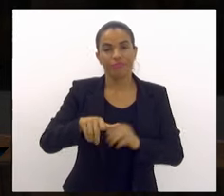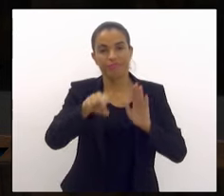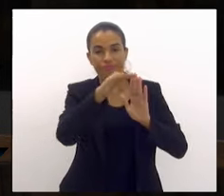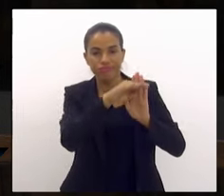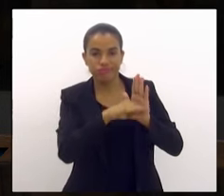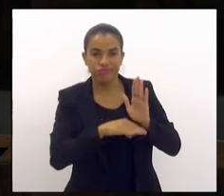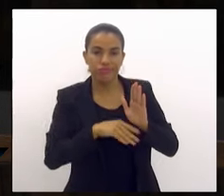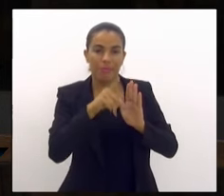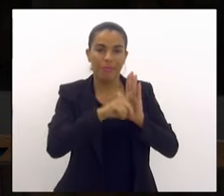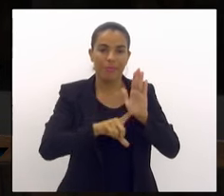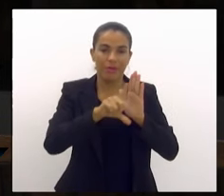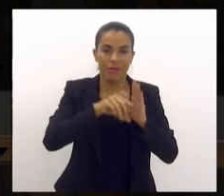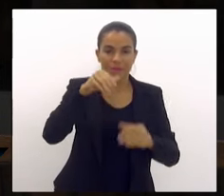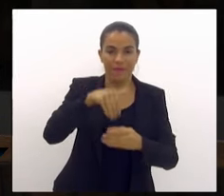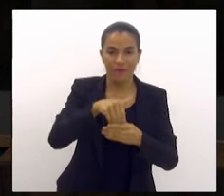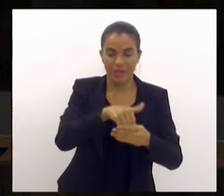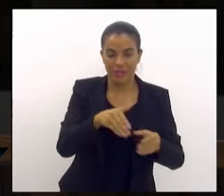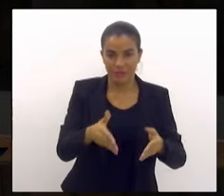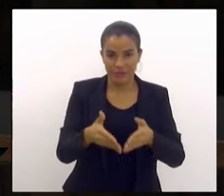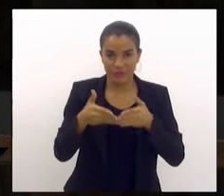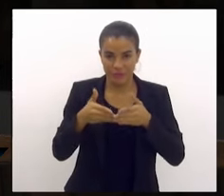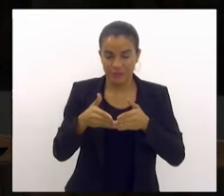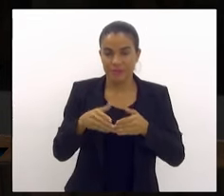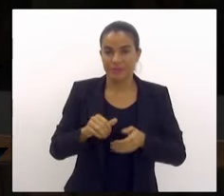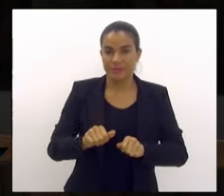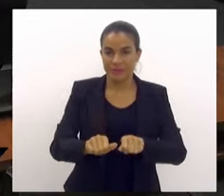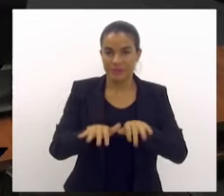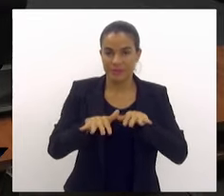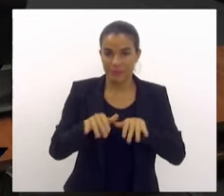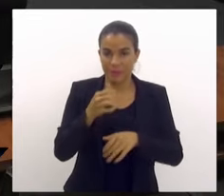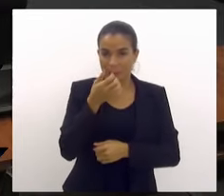do dia. Está suspenso a sessão. Obrigado.